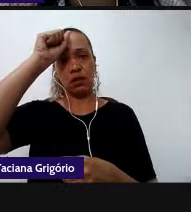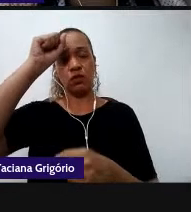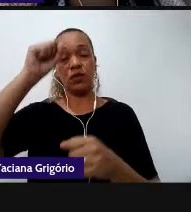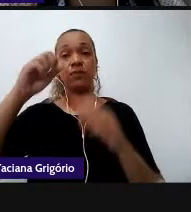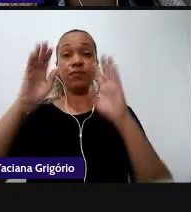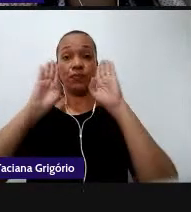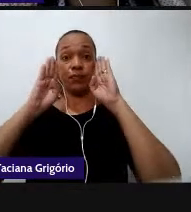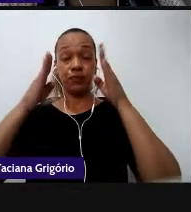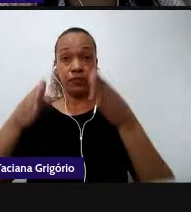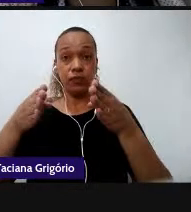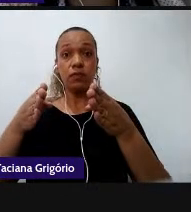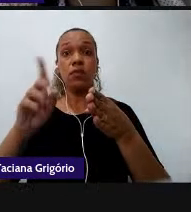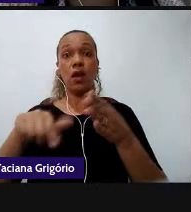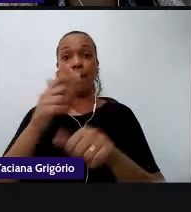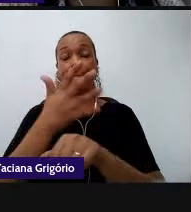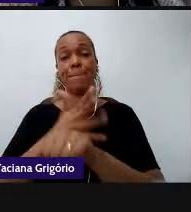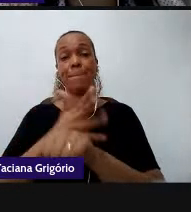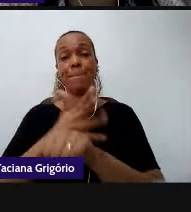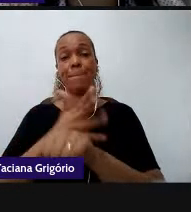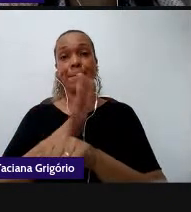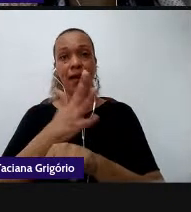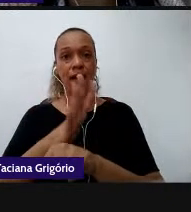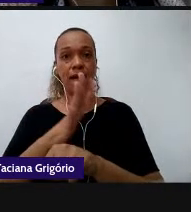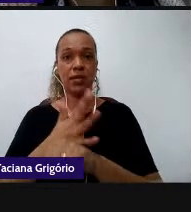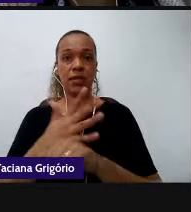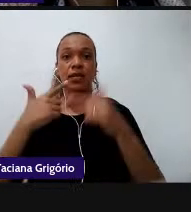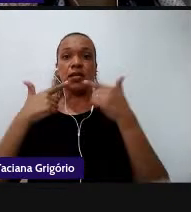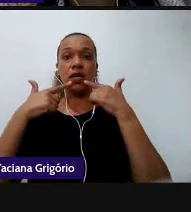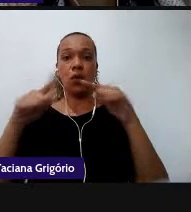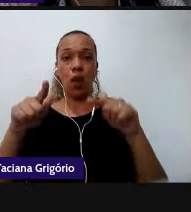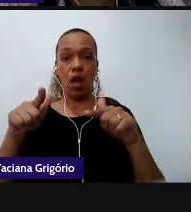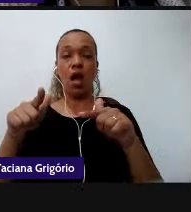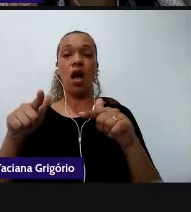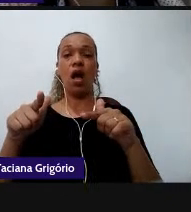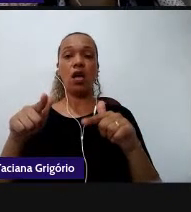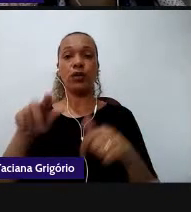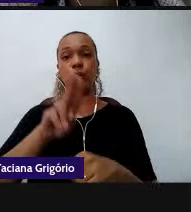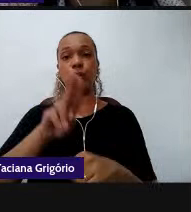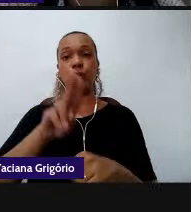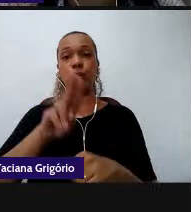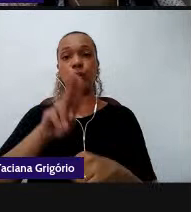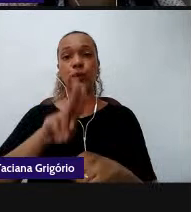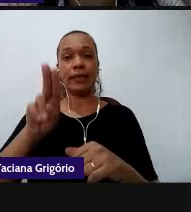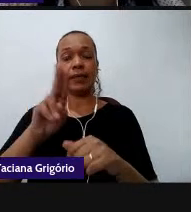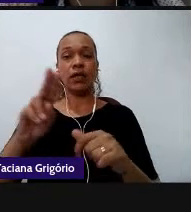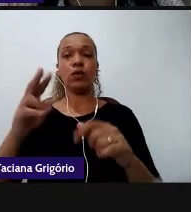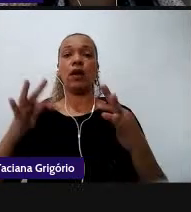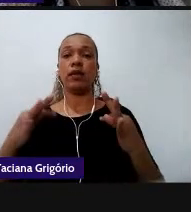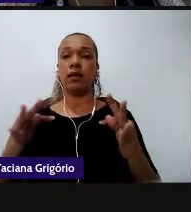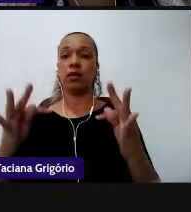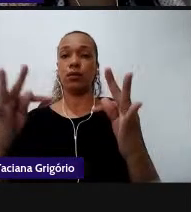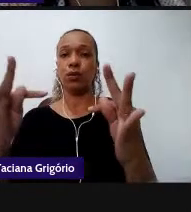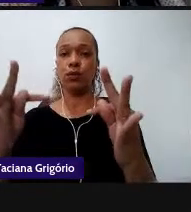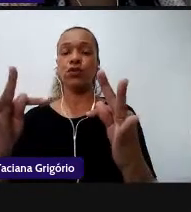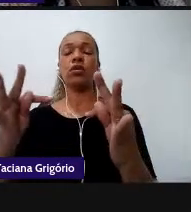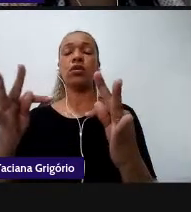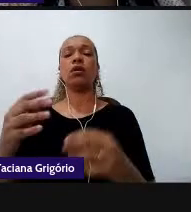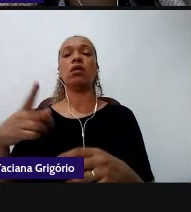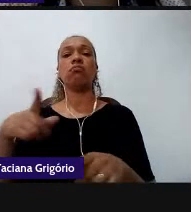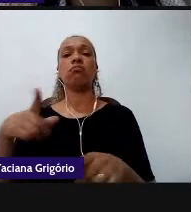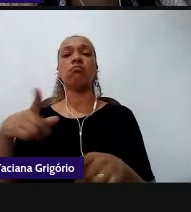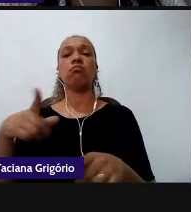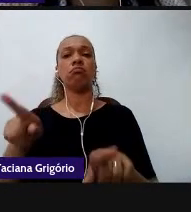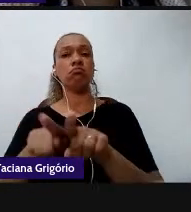competência está nas práticas de linguagem e ambiente digital ênfase na técnica na criatividade na prática